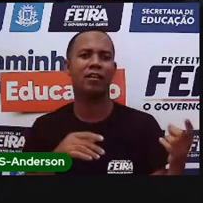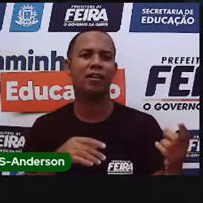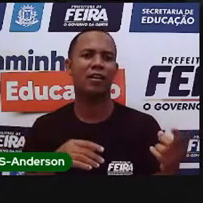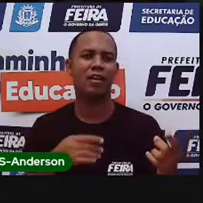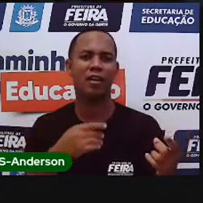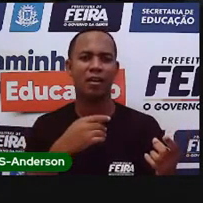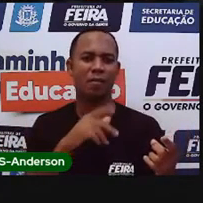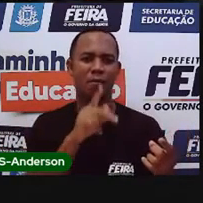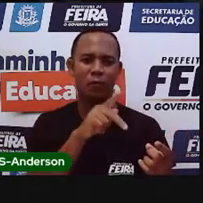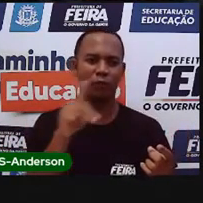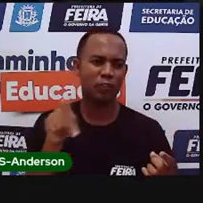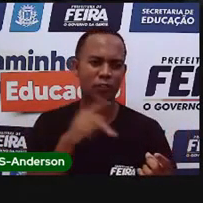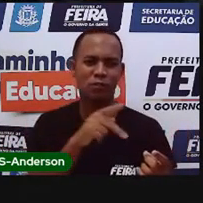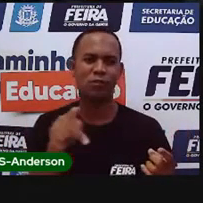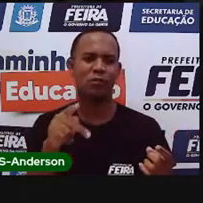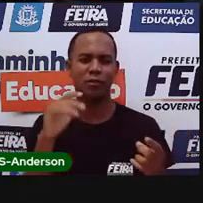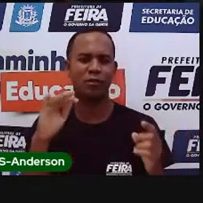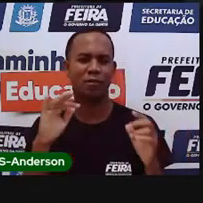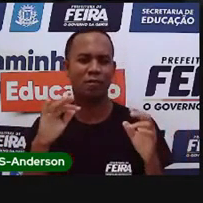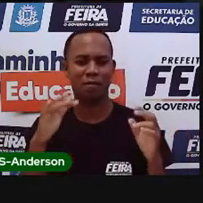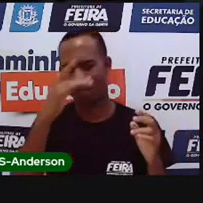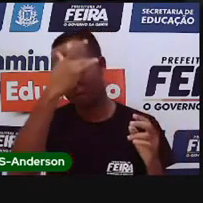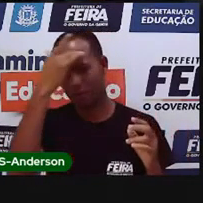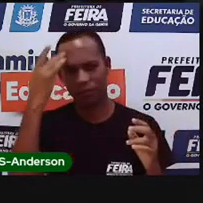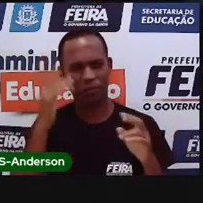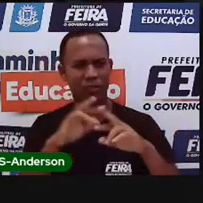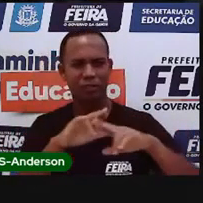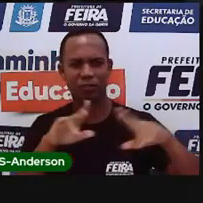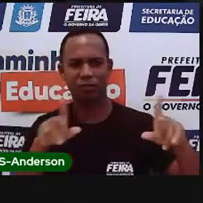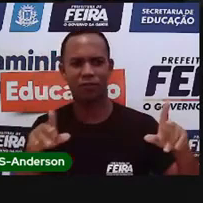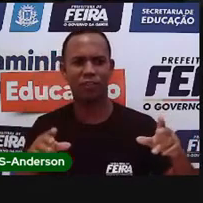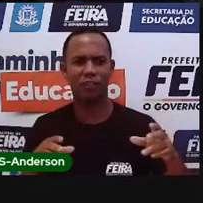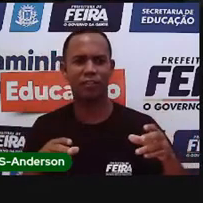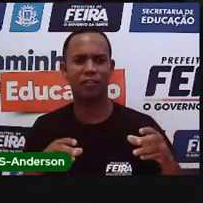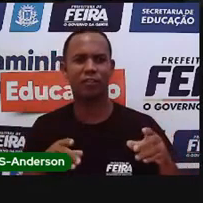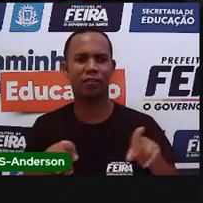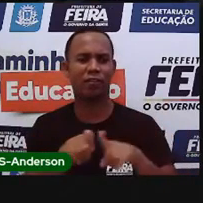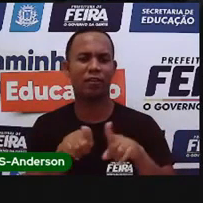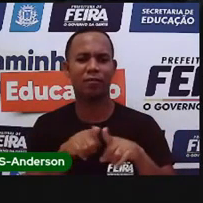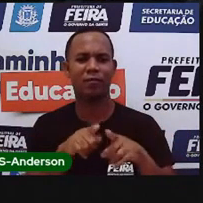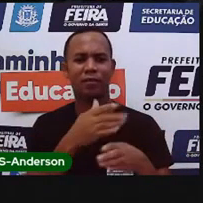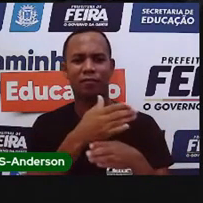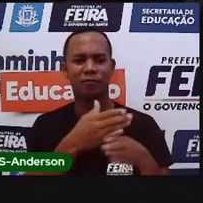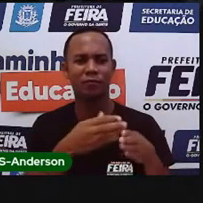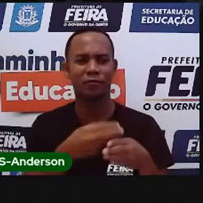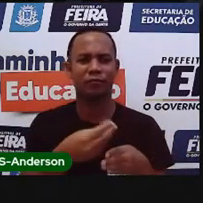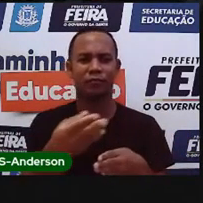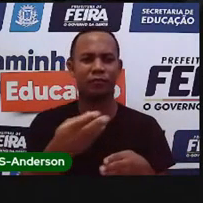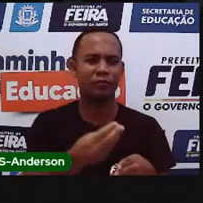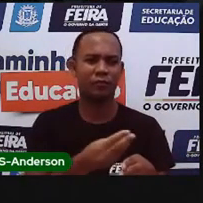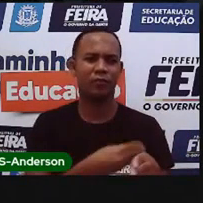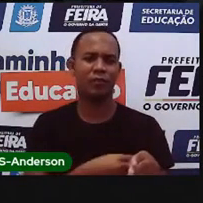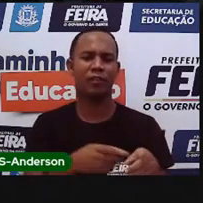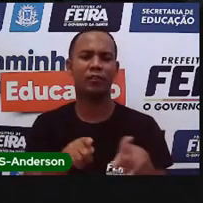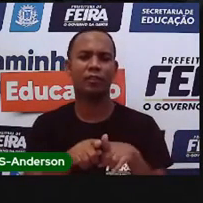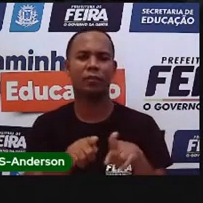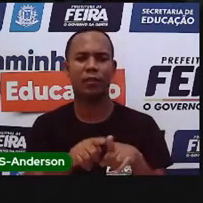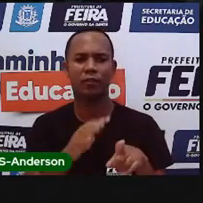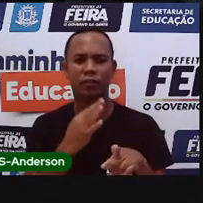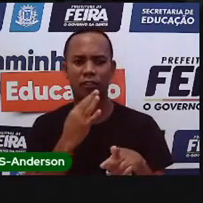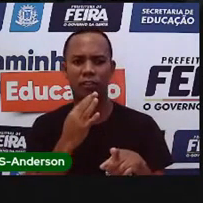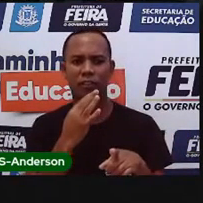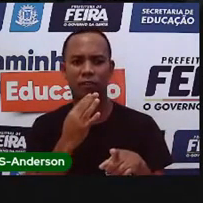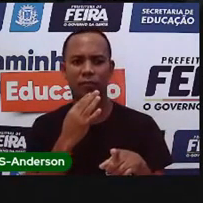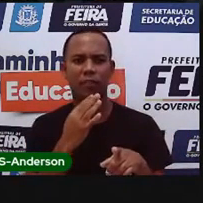adultos, que vocês precisam conviver, dividir as coisas, compartilhar. Bom, e o reconhecimento do outro